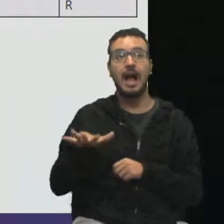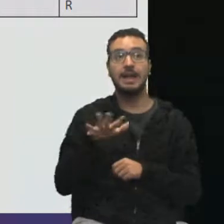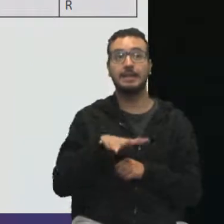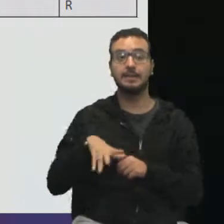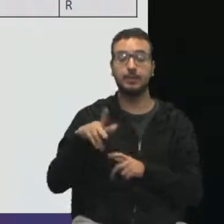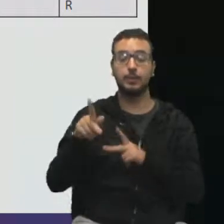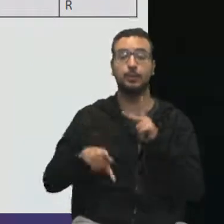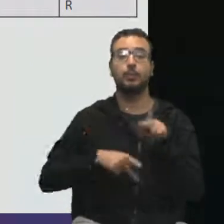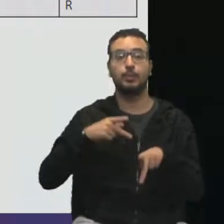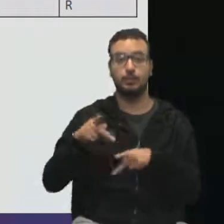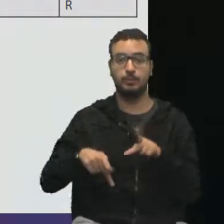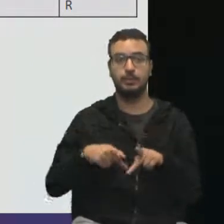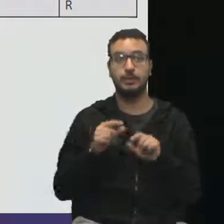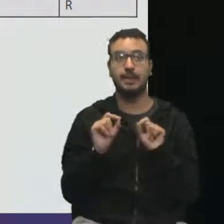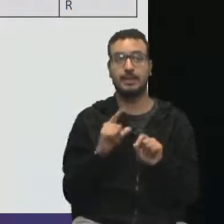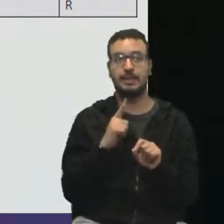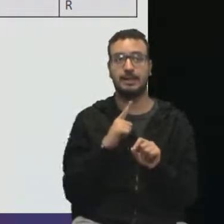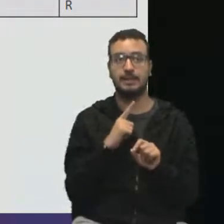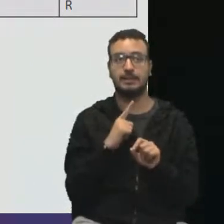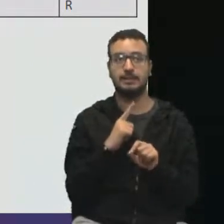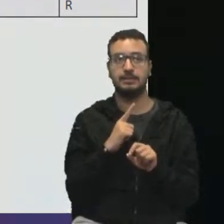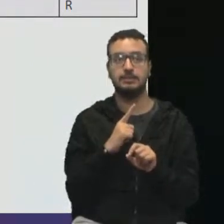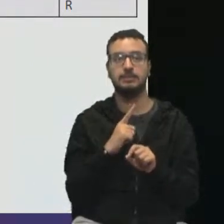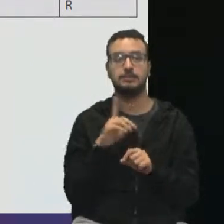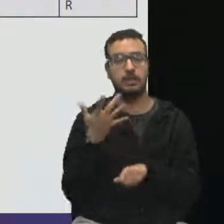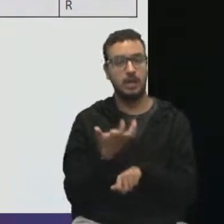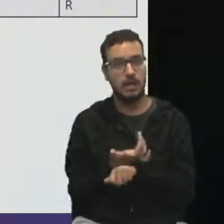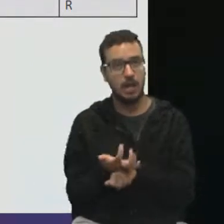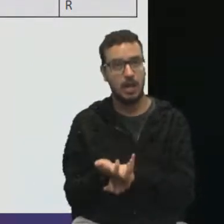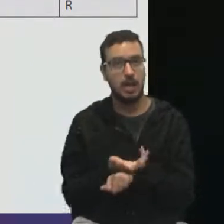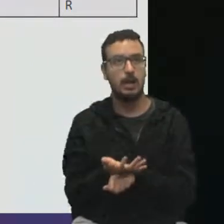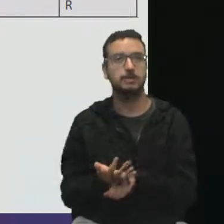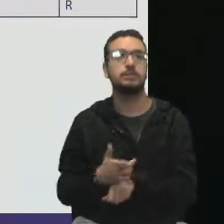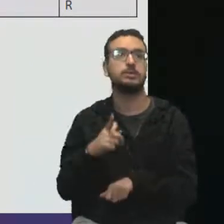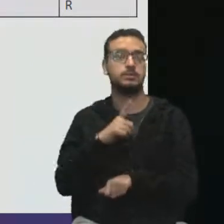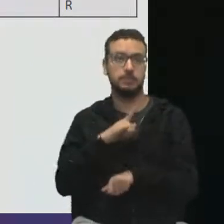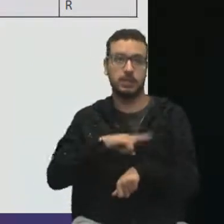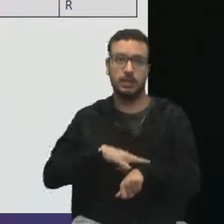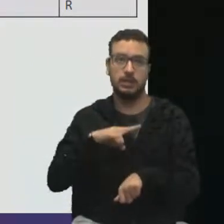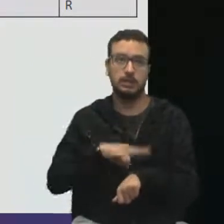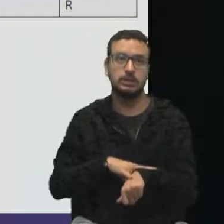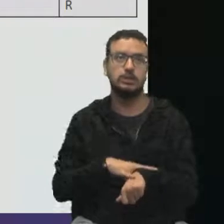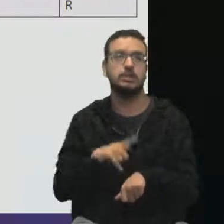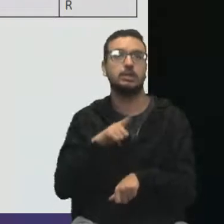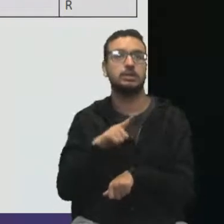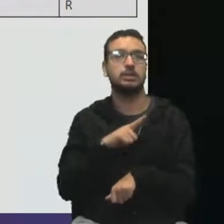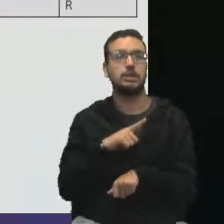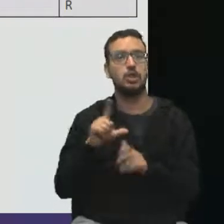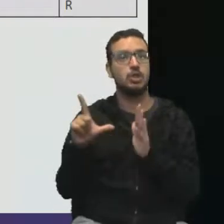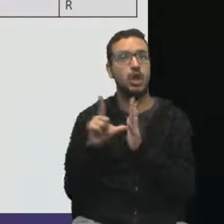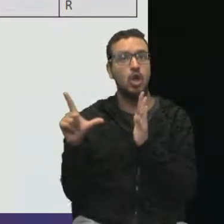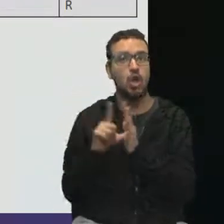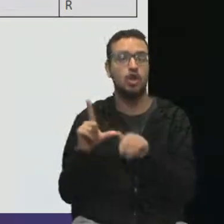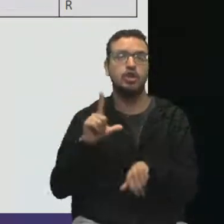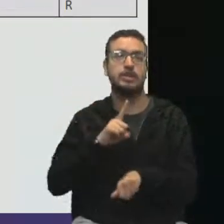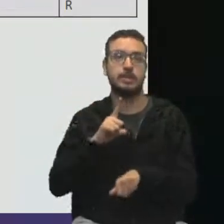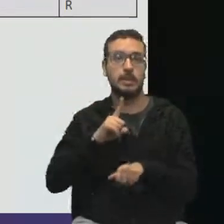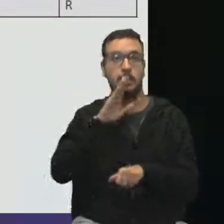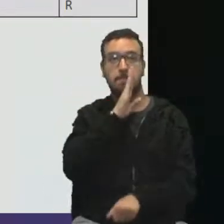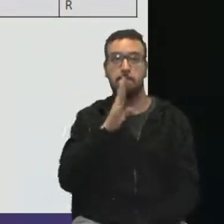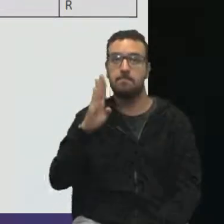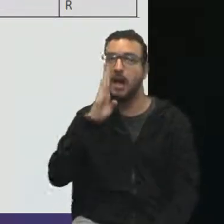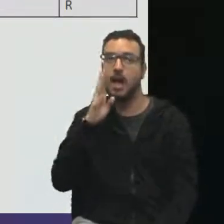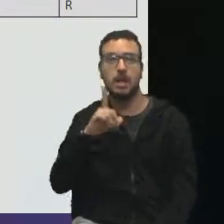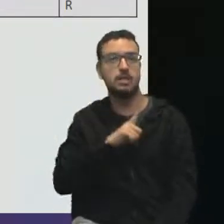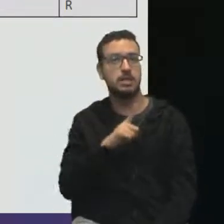O que tem na área do público? Tem gramado, tem banheiros, tem lojas, tem bares e